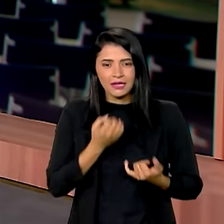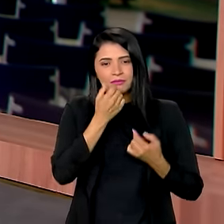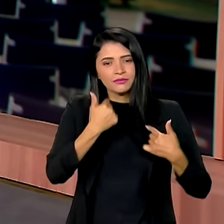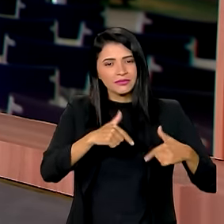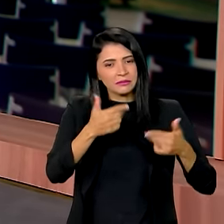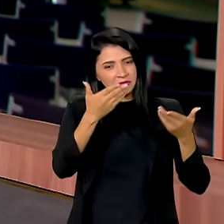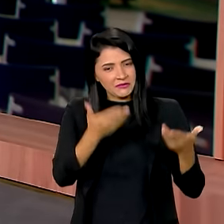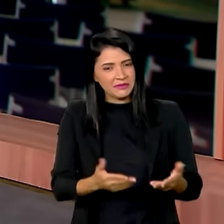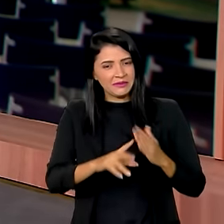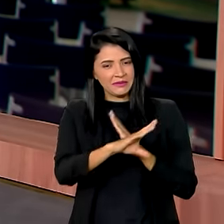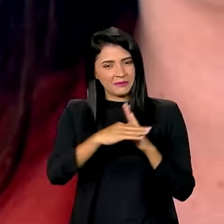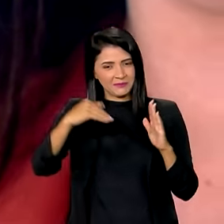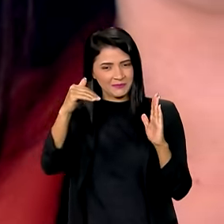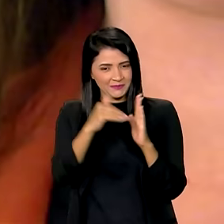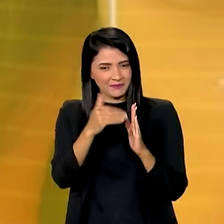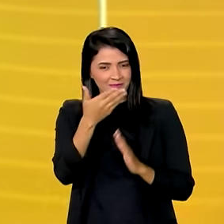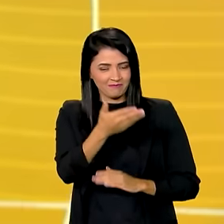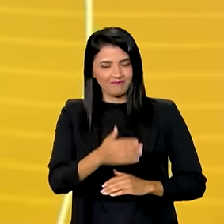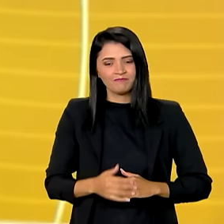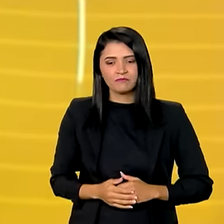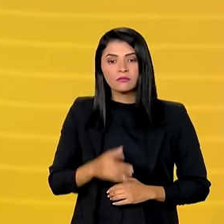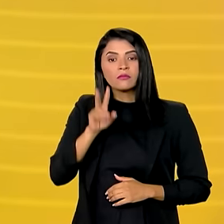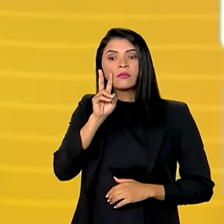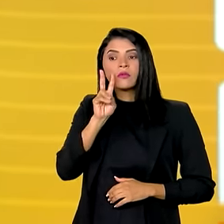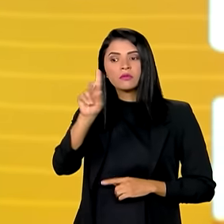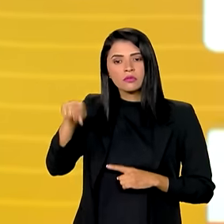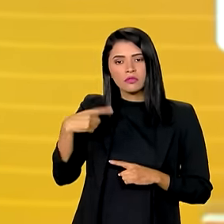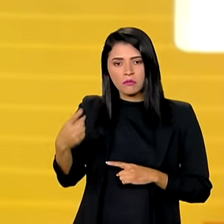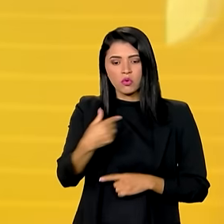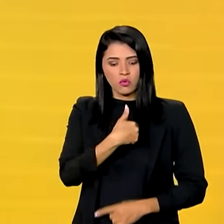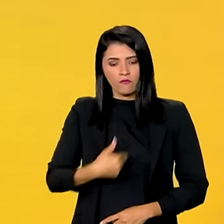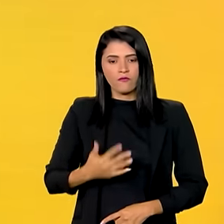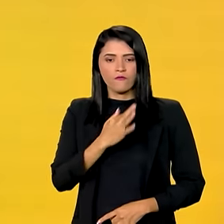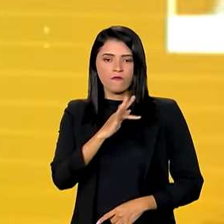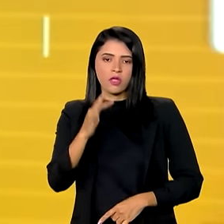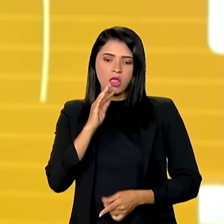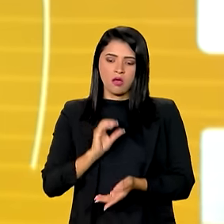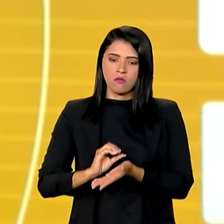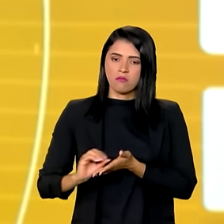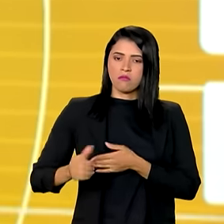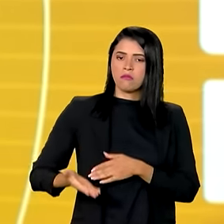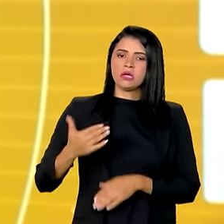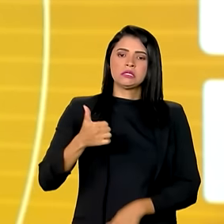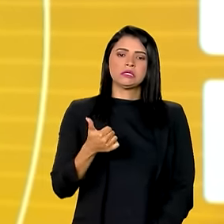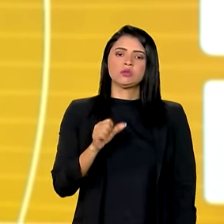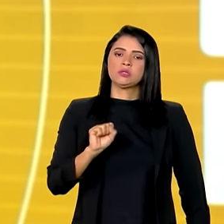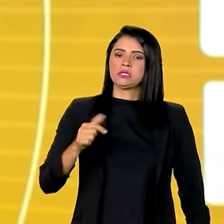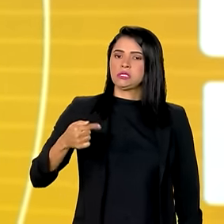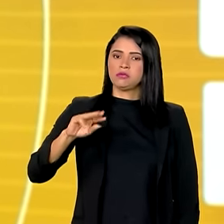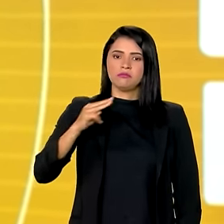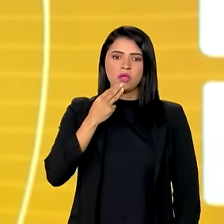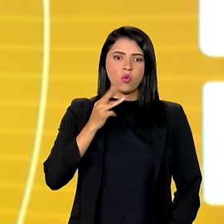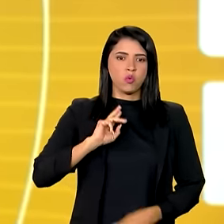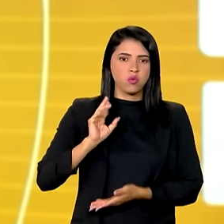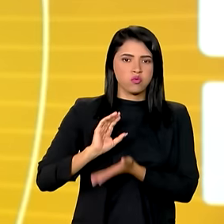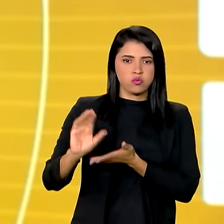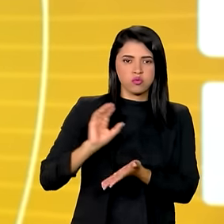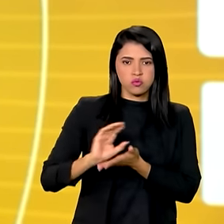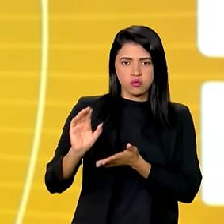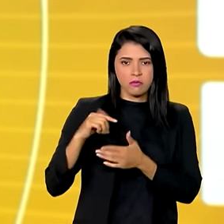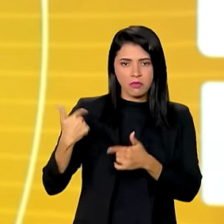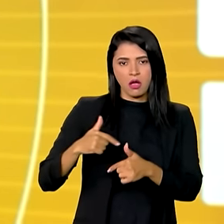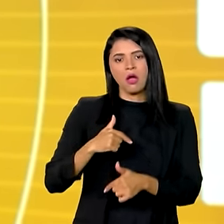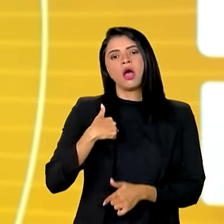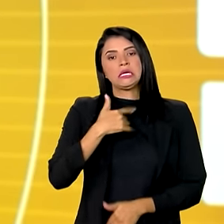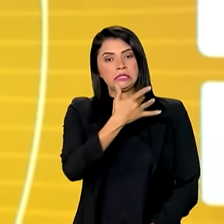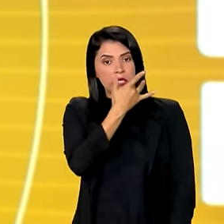trabalho para você aí no Palácio do Planalto. E veja a seguir, governo federal destina mais de 187 milhões de reais para ações de